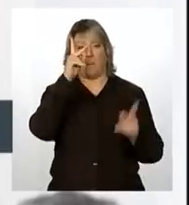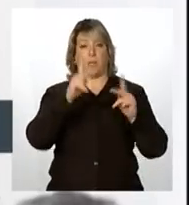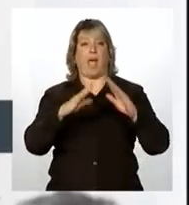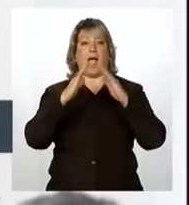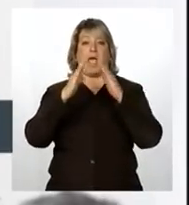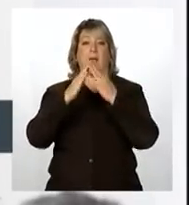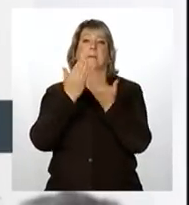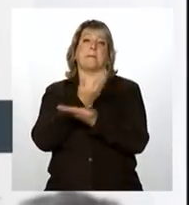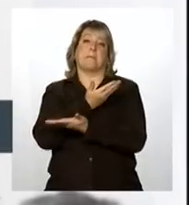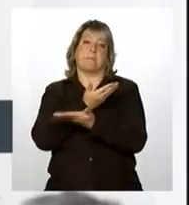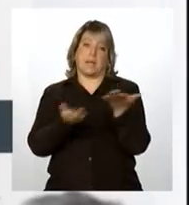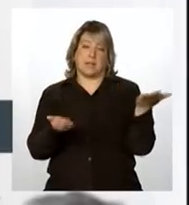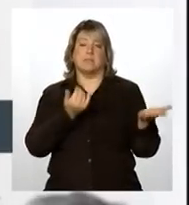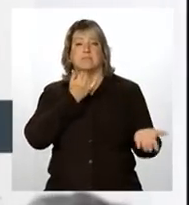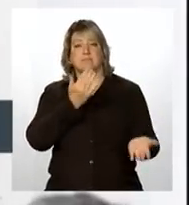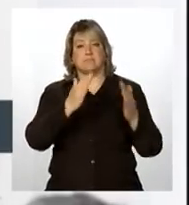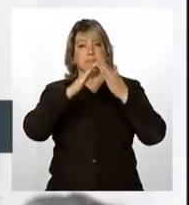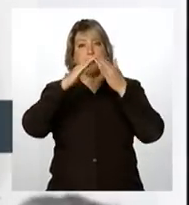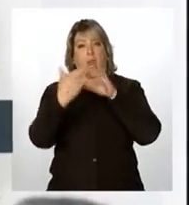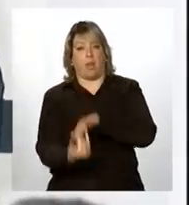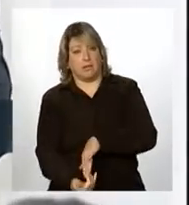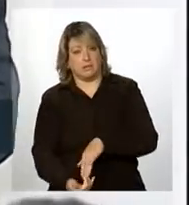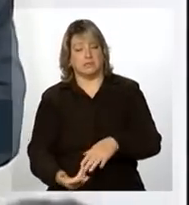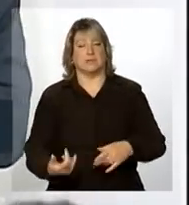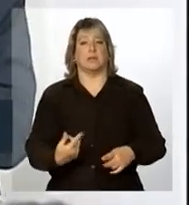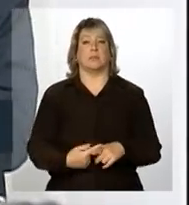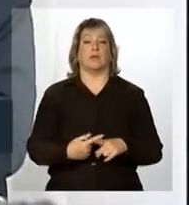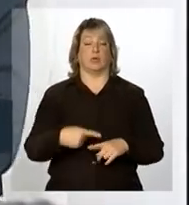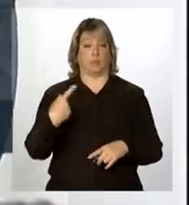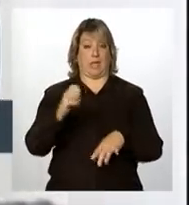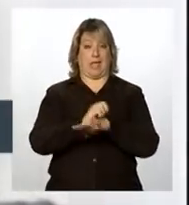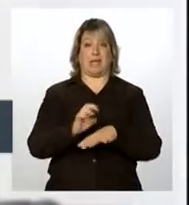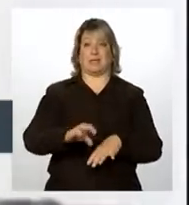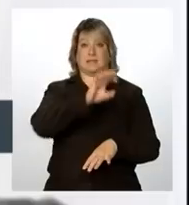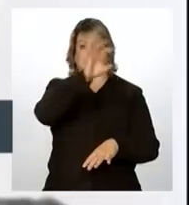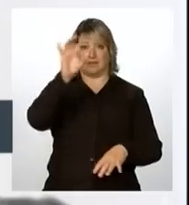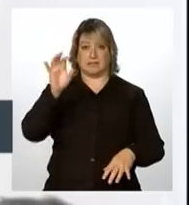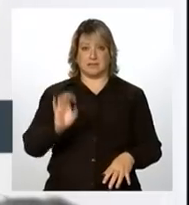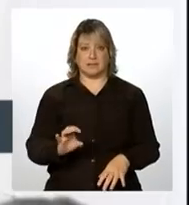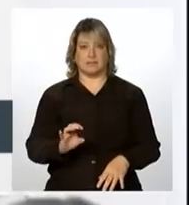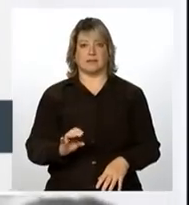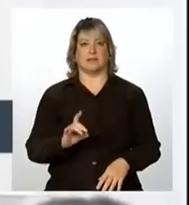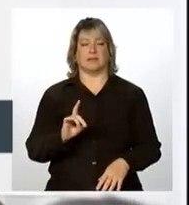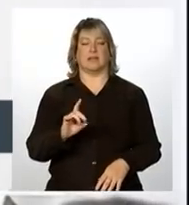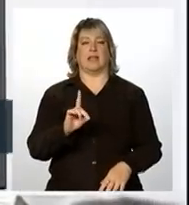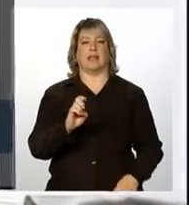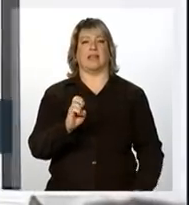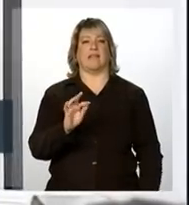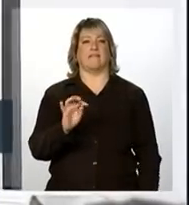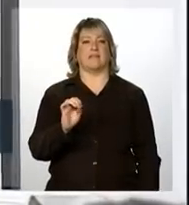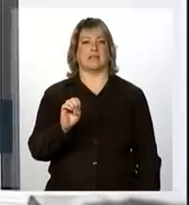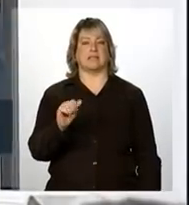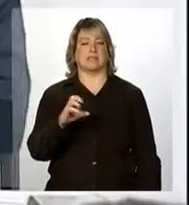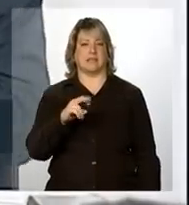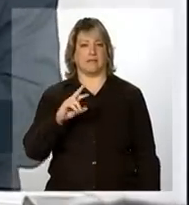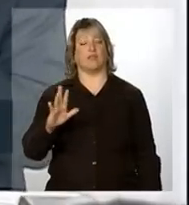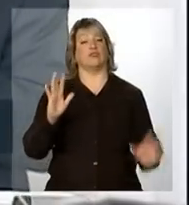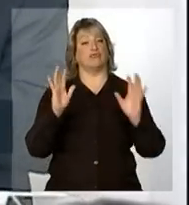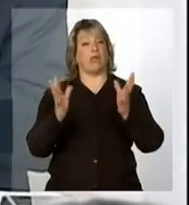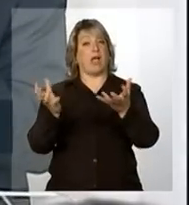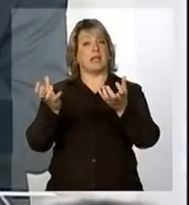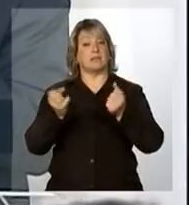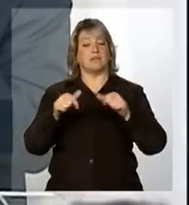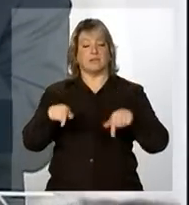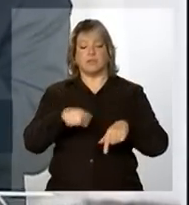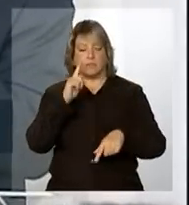desabrigadas. Ou seja, os Estados, as defesas civis já receberam esses mapeamentos. A gente já